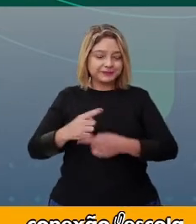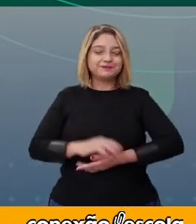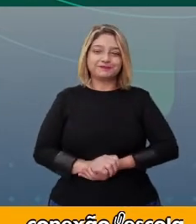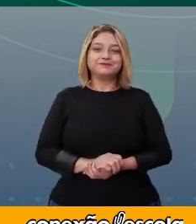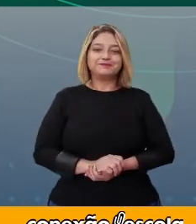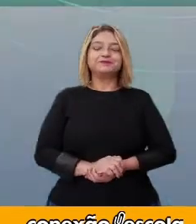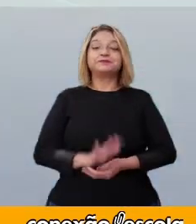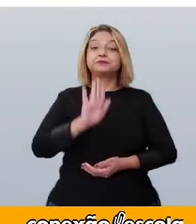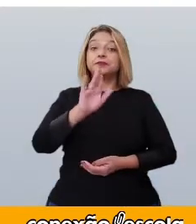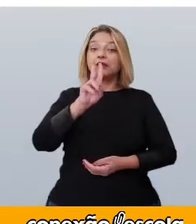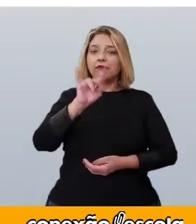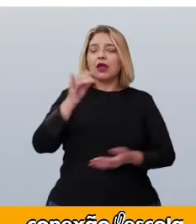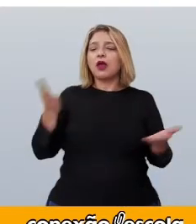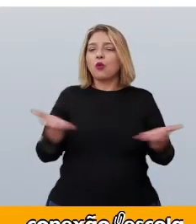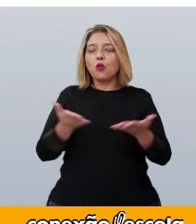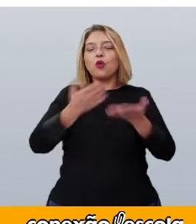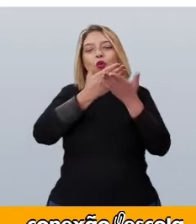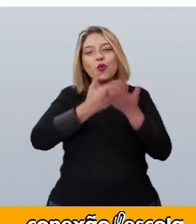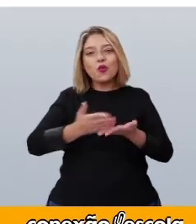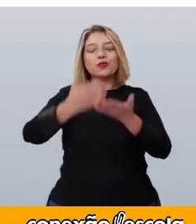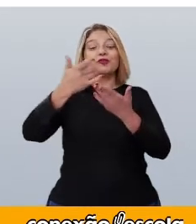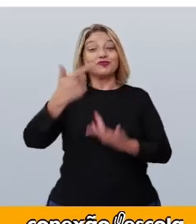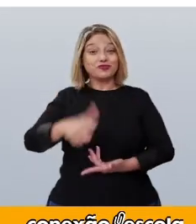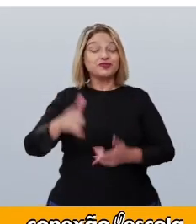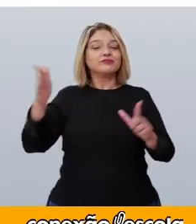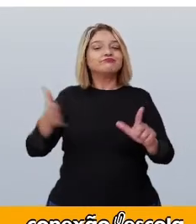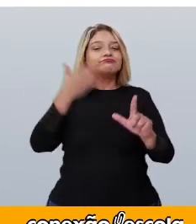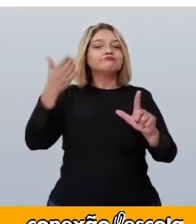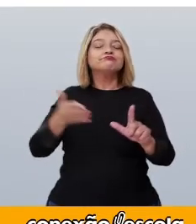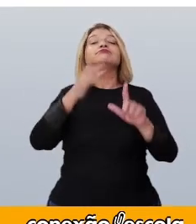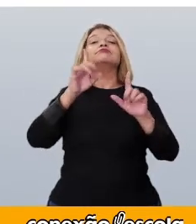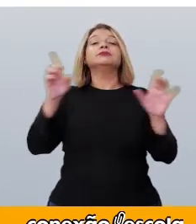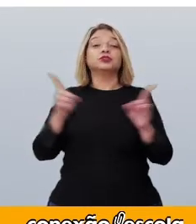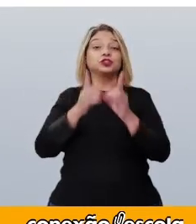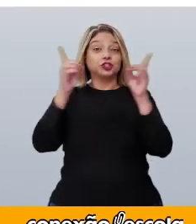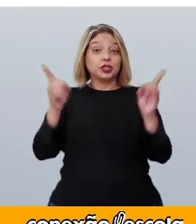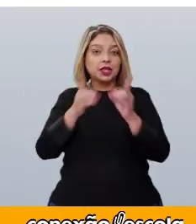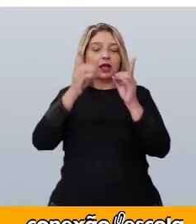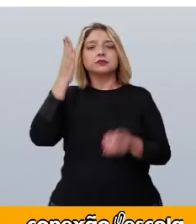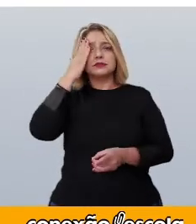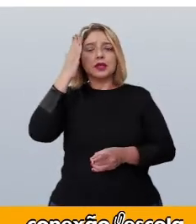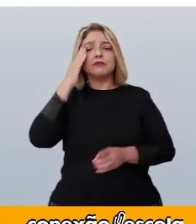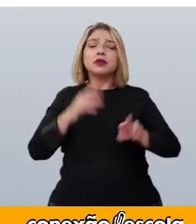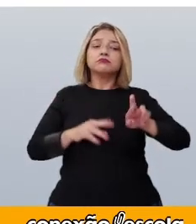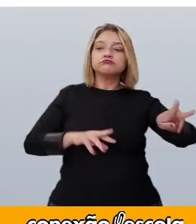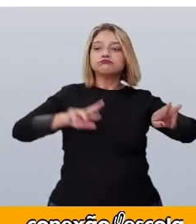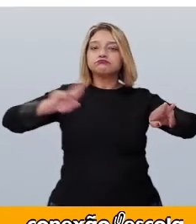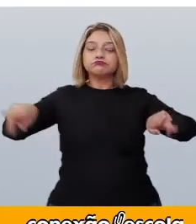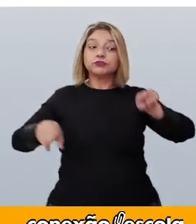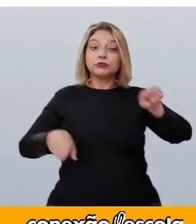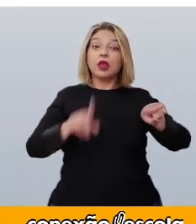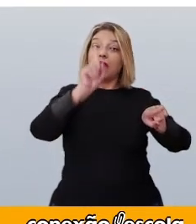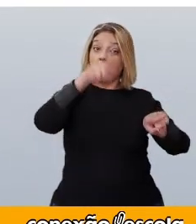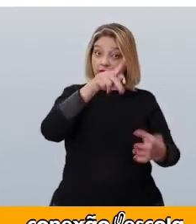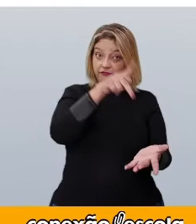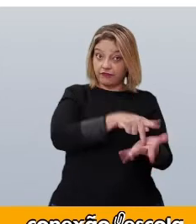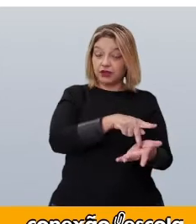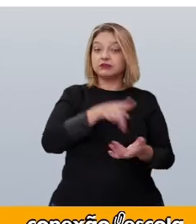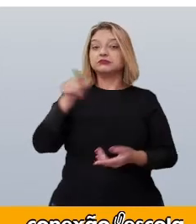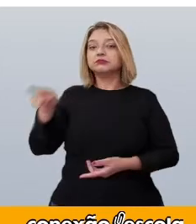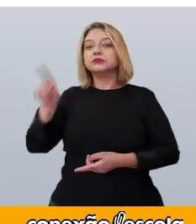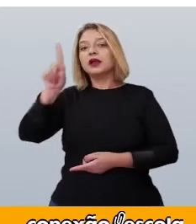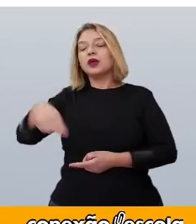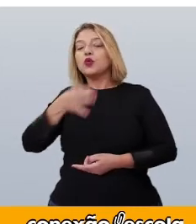iniciaremos mais uma sequência didática. Ela tem como objetivo diferenciar fato de opinião dois